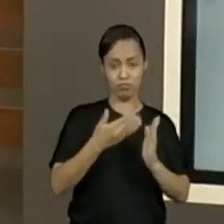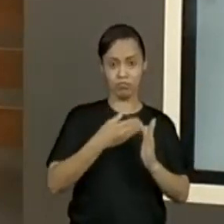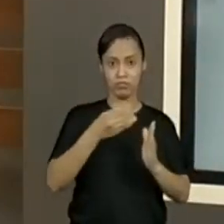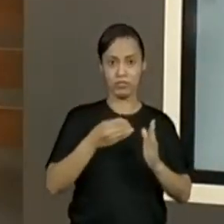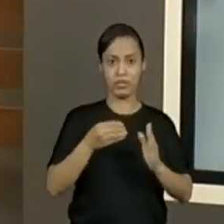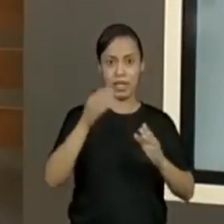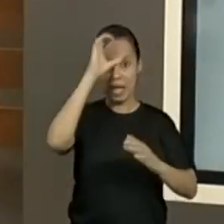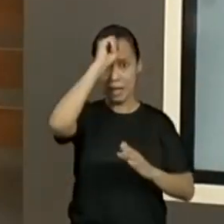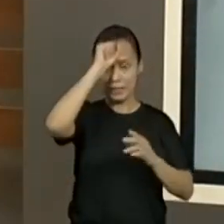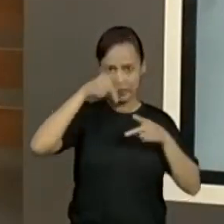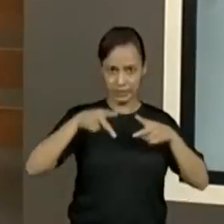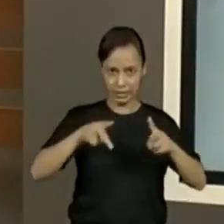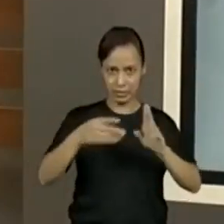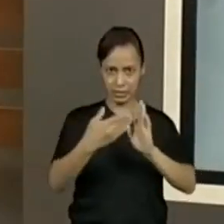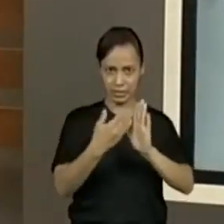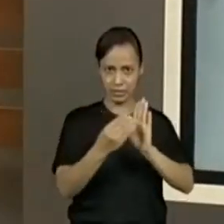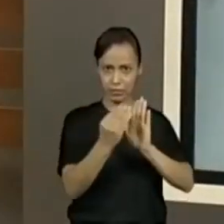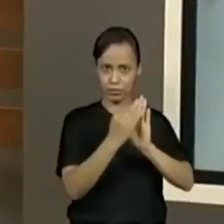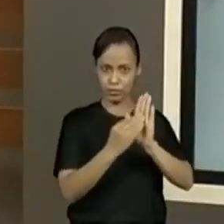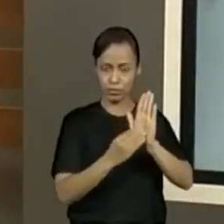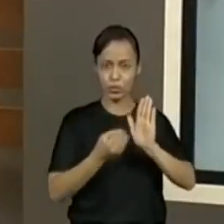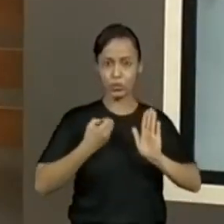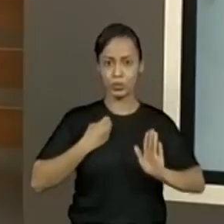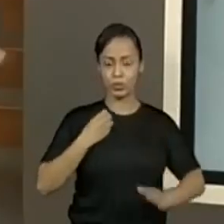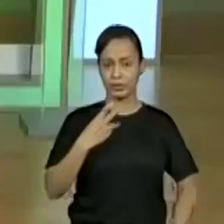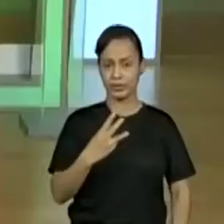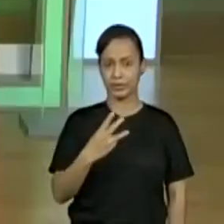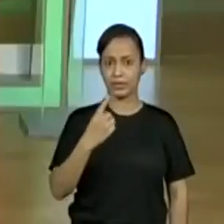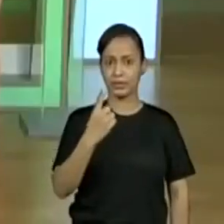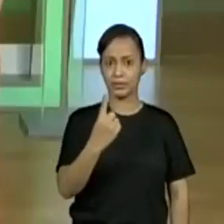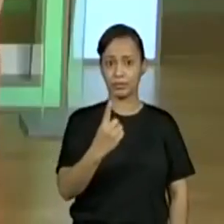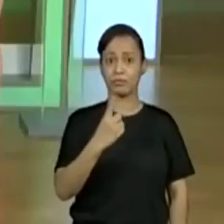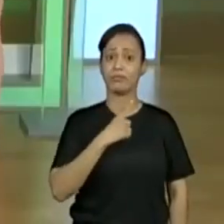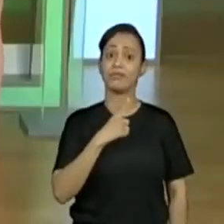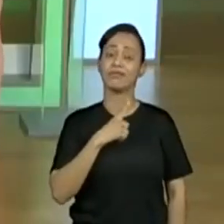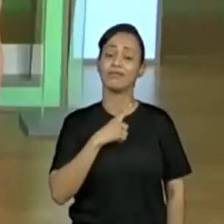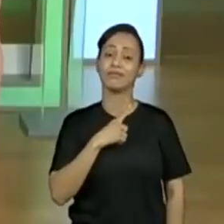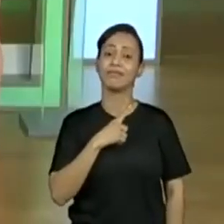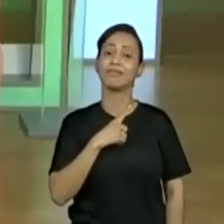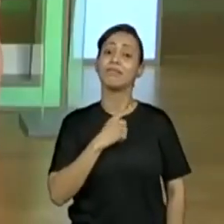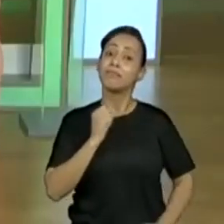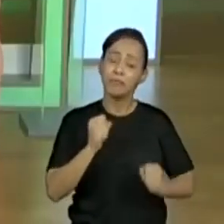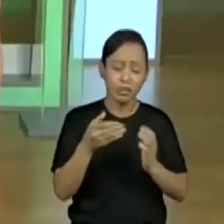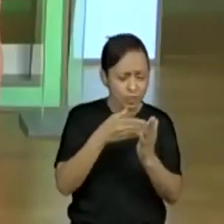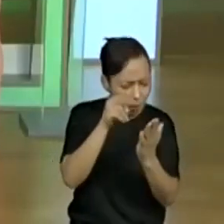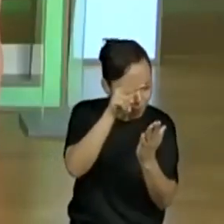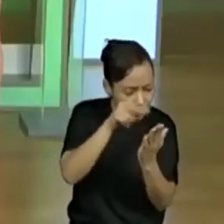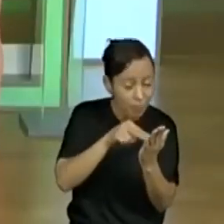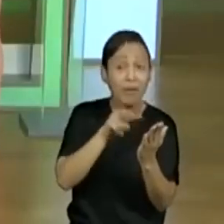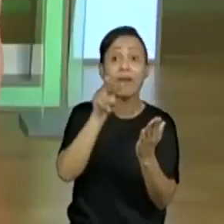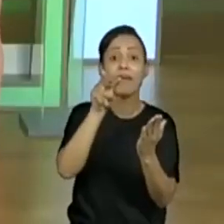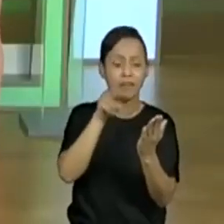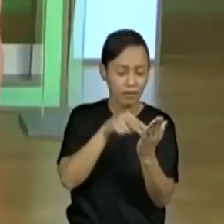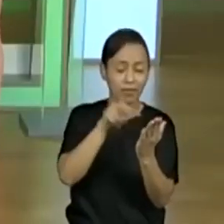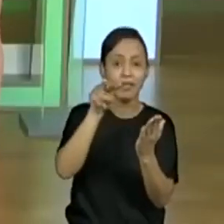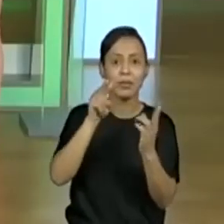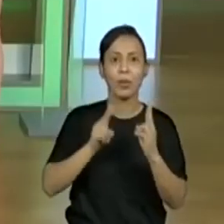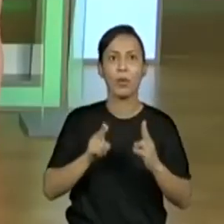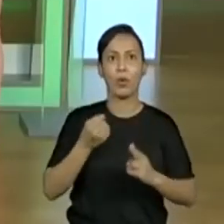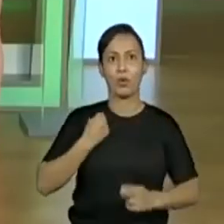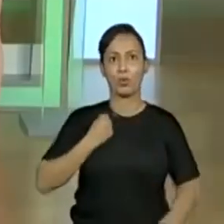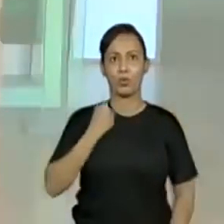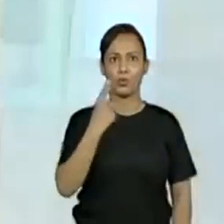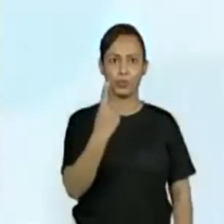E o que que acontece? Eu quero que vocês observem. E eu vou colocar cada numeração. Só que eu vou colocar assim, ó. Um, dois,